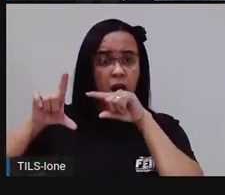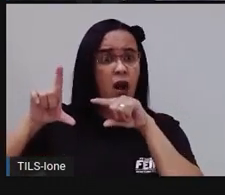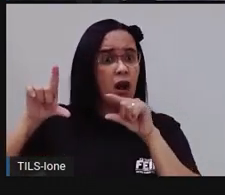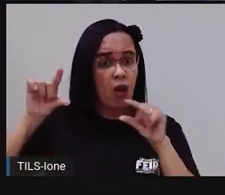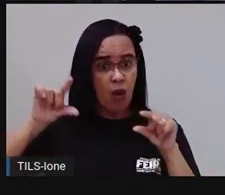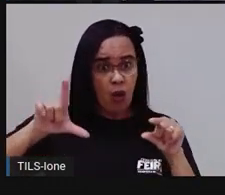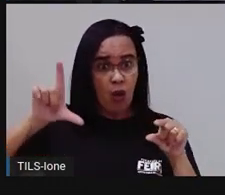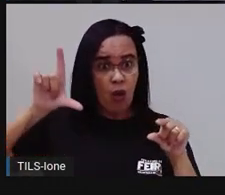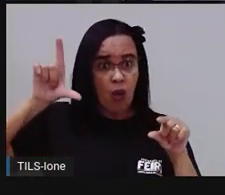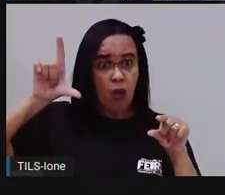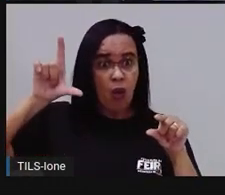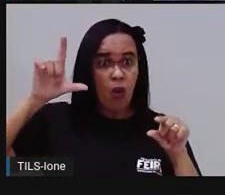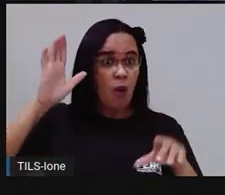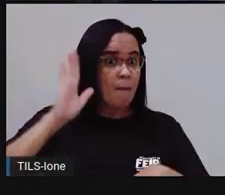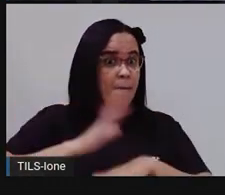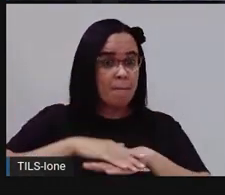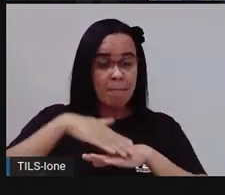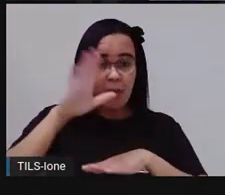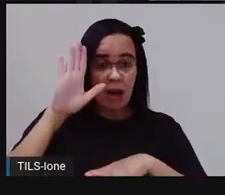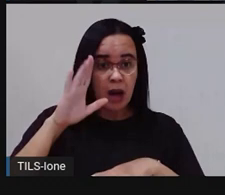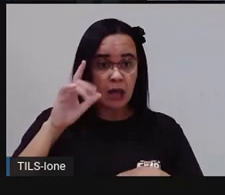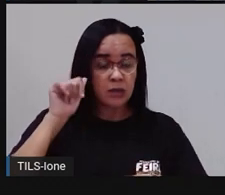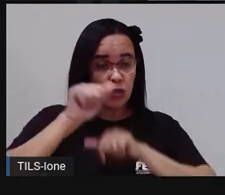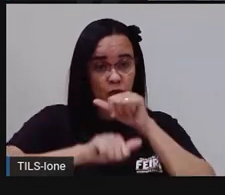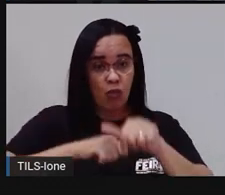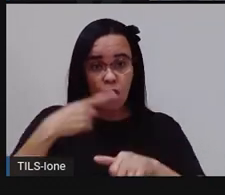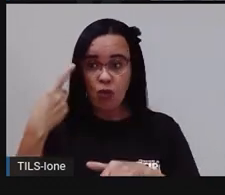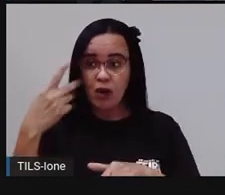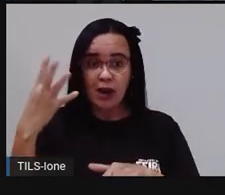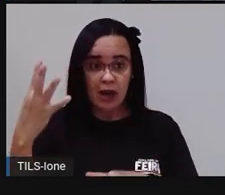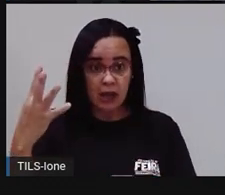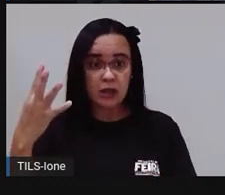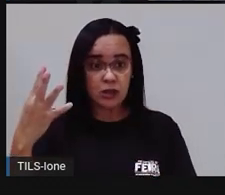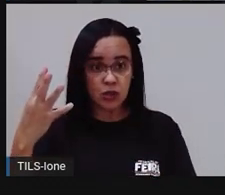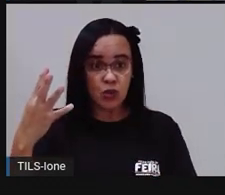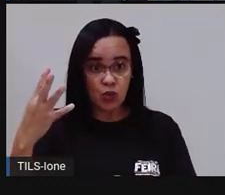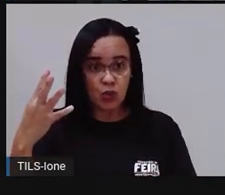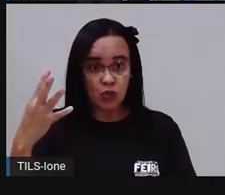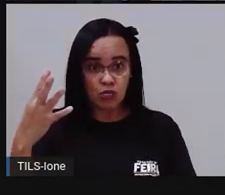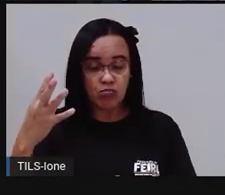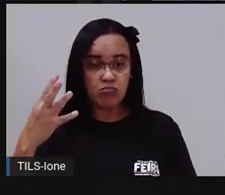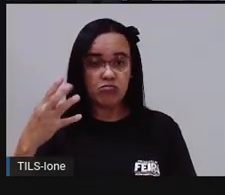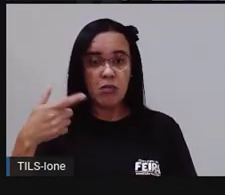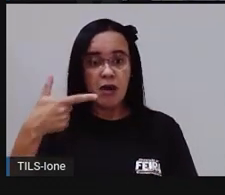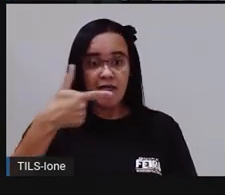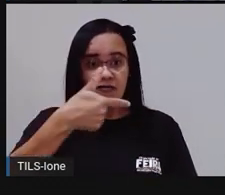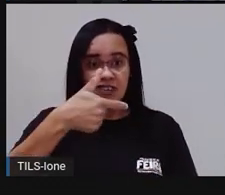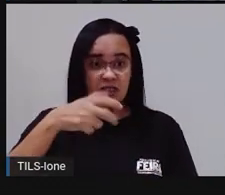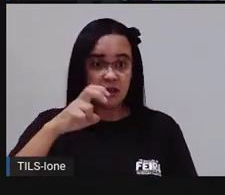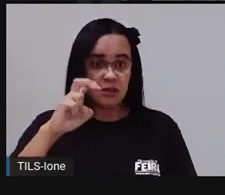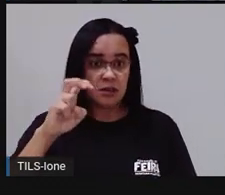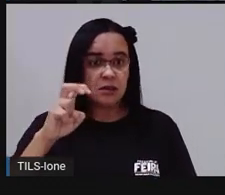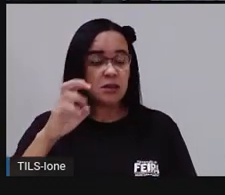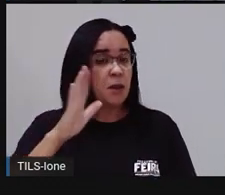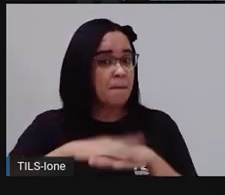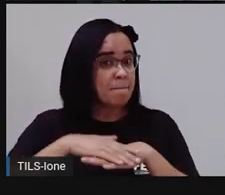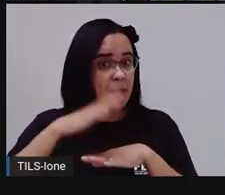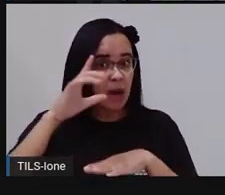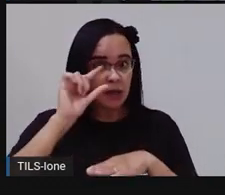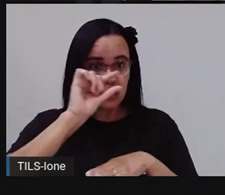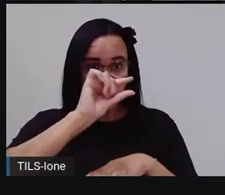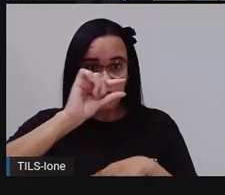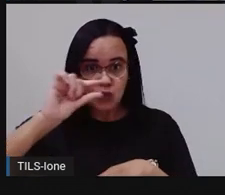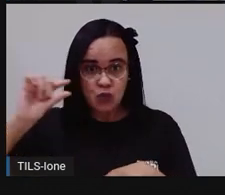né? Saiu do número 14 e foi para o número 25. Então a barra, ó o quanto que a barra cresceu.